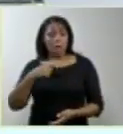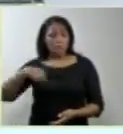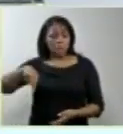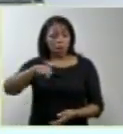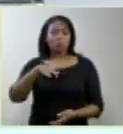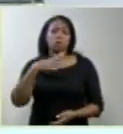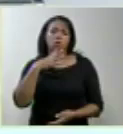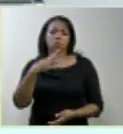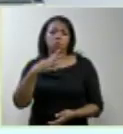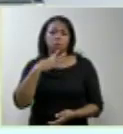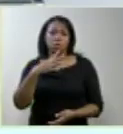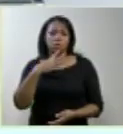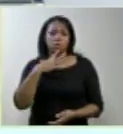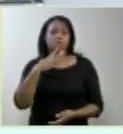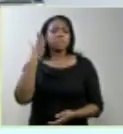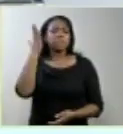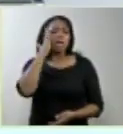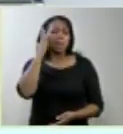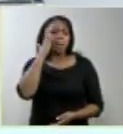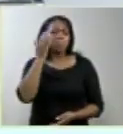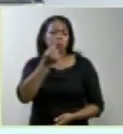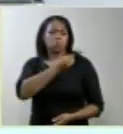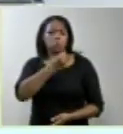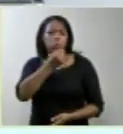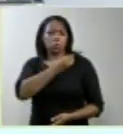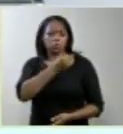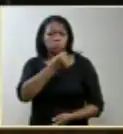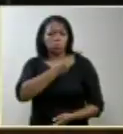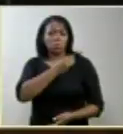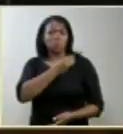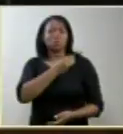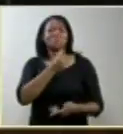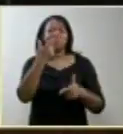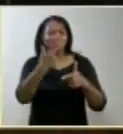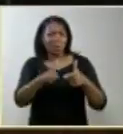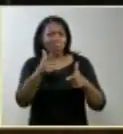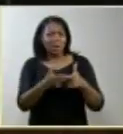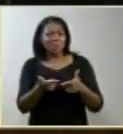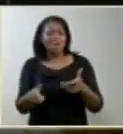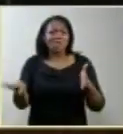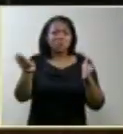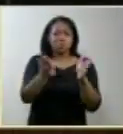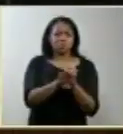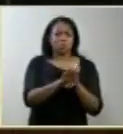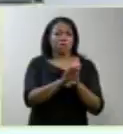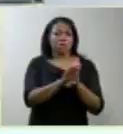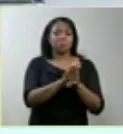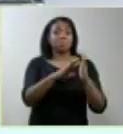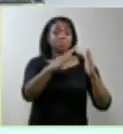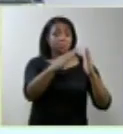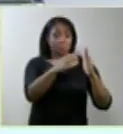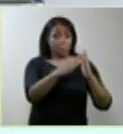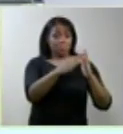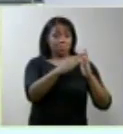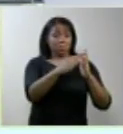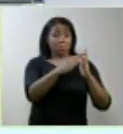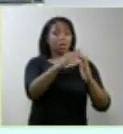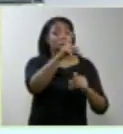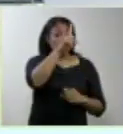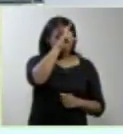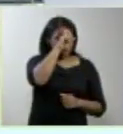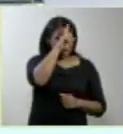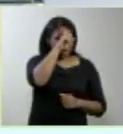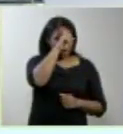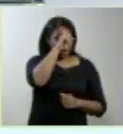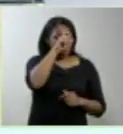e sabemos o número de abortos complicados que chegam a esses hospitais, nós podemos fazer cálculos. Esse